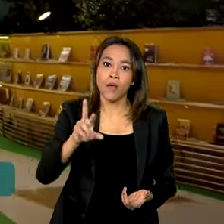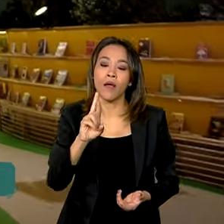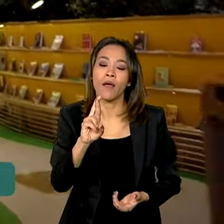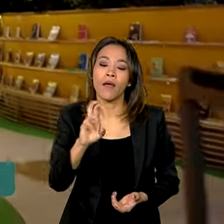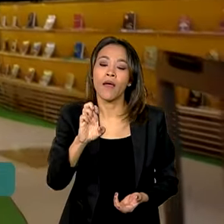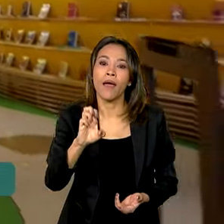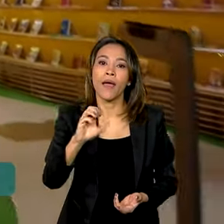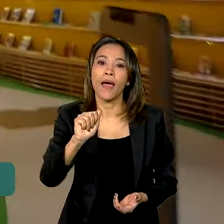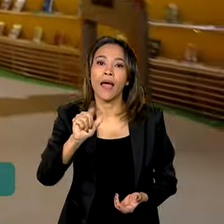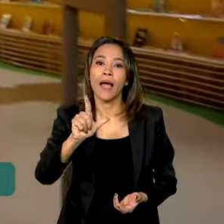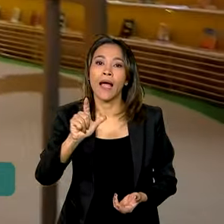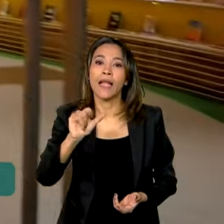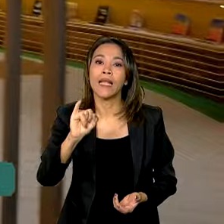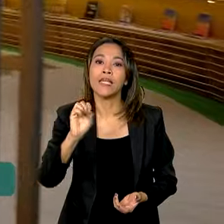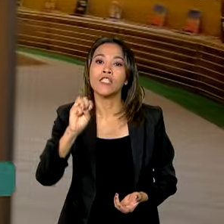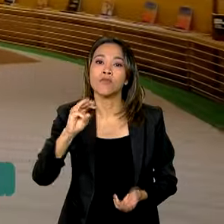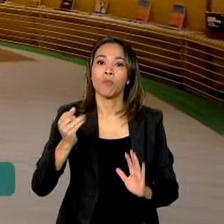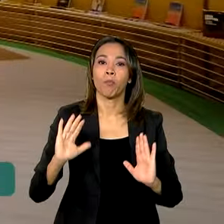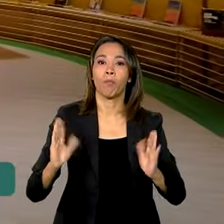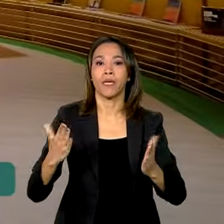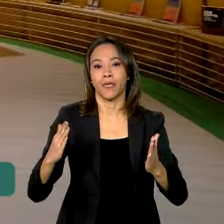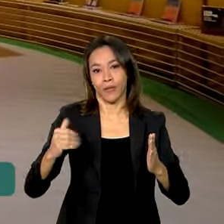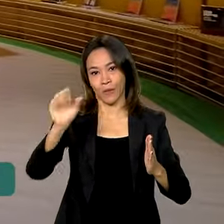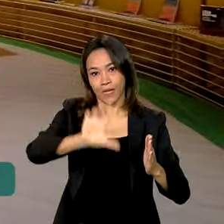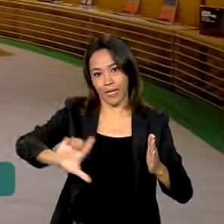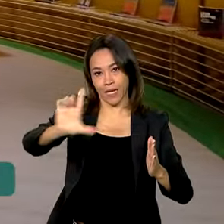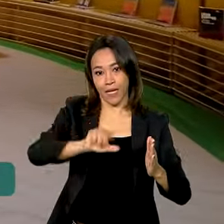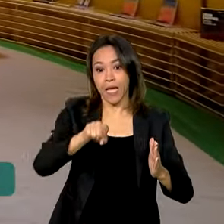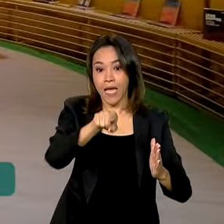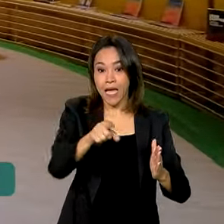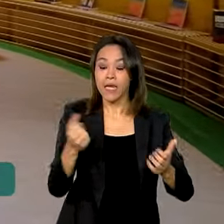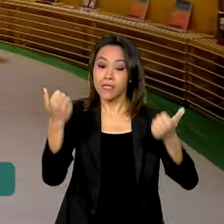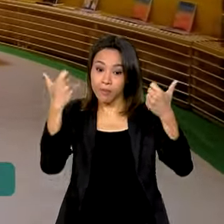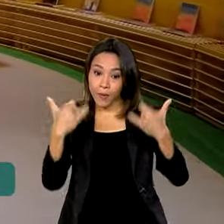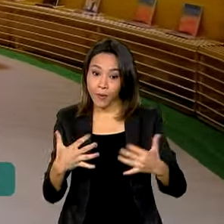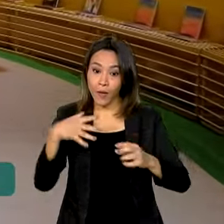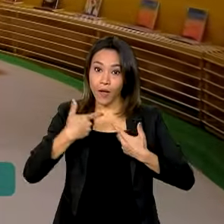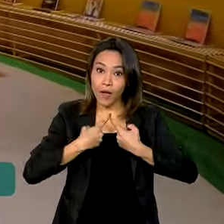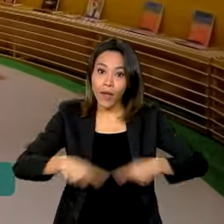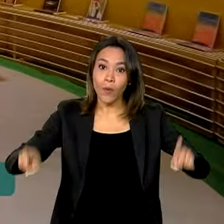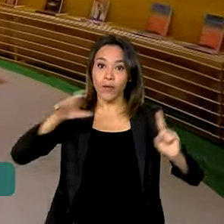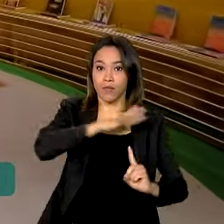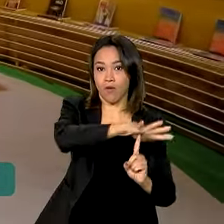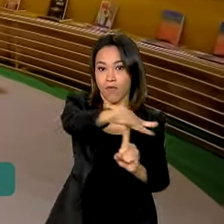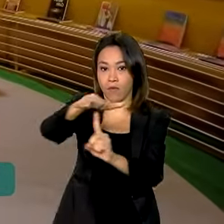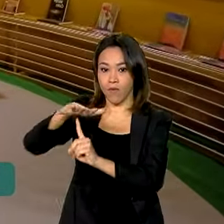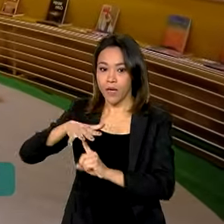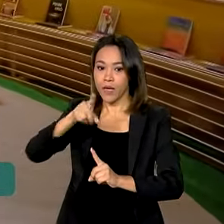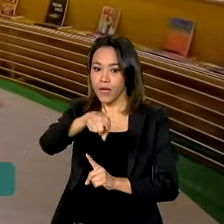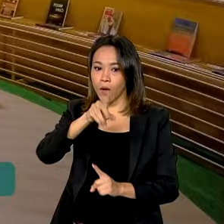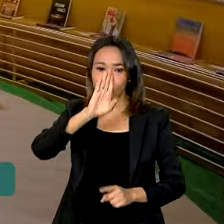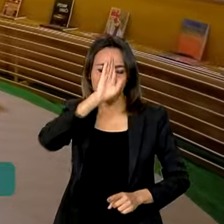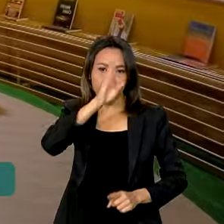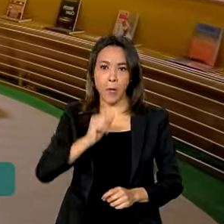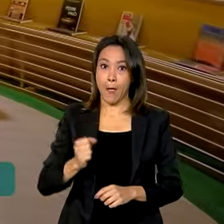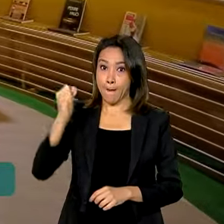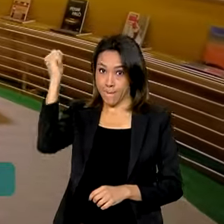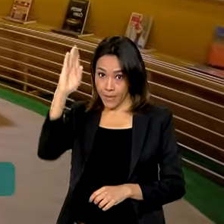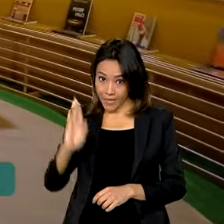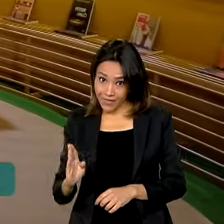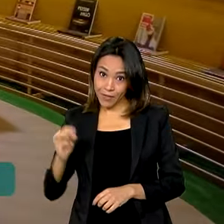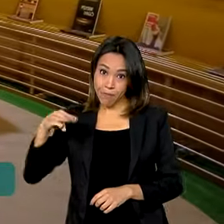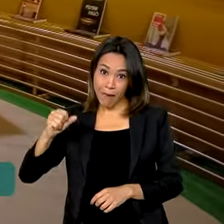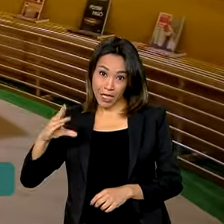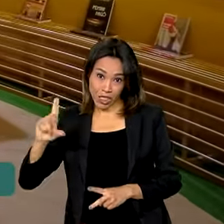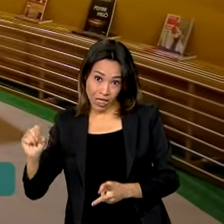de Gabo, este ano, homenageia o Brasil na Feira Internacional do Livro, principal evento cultural do país. Brasil de Machado de